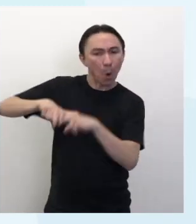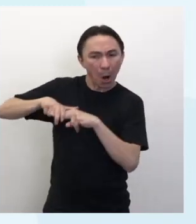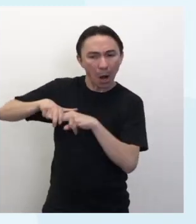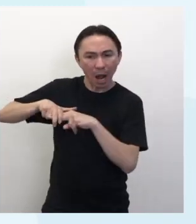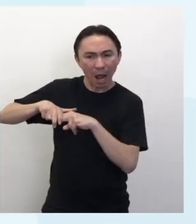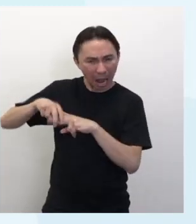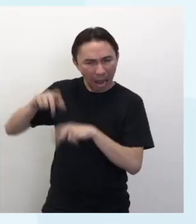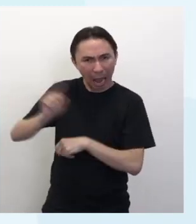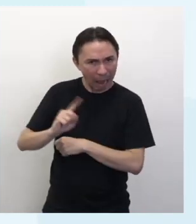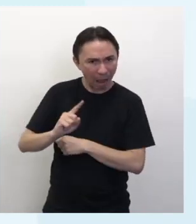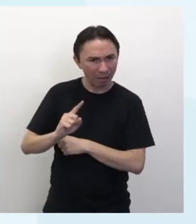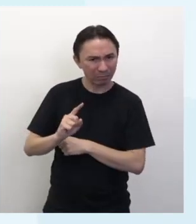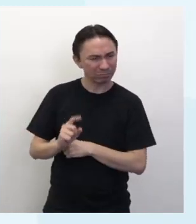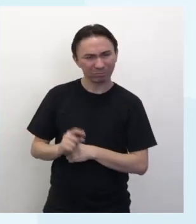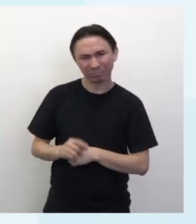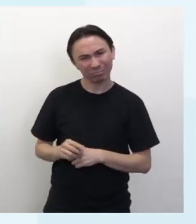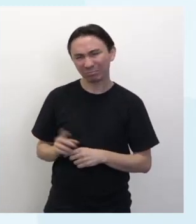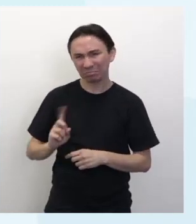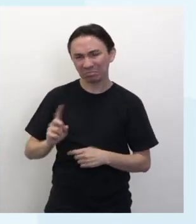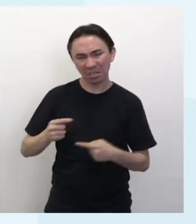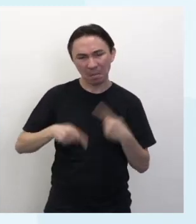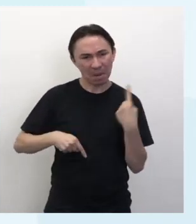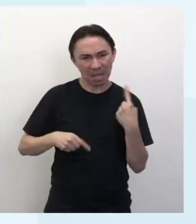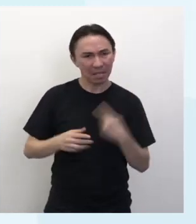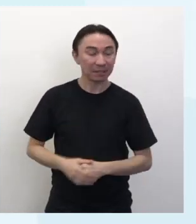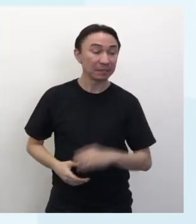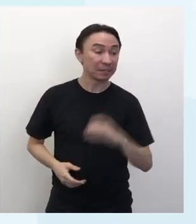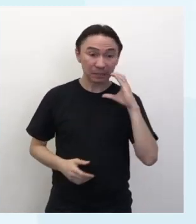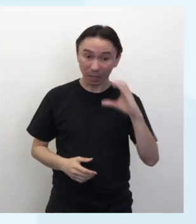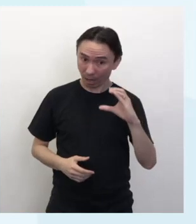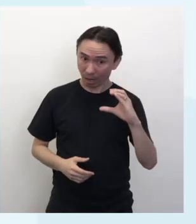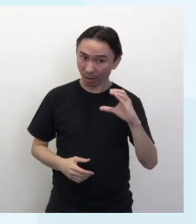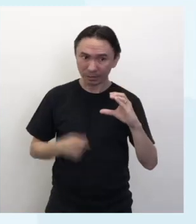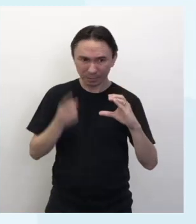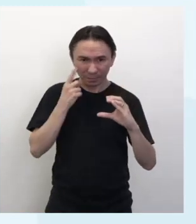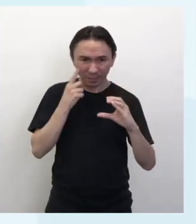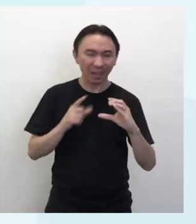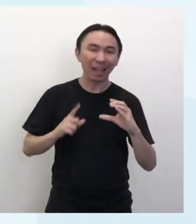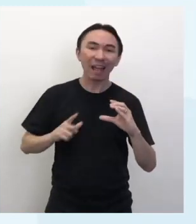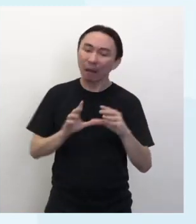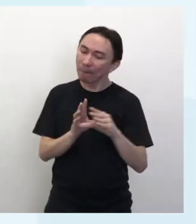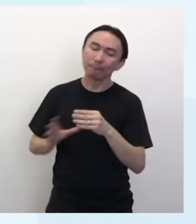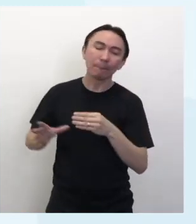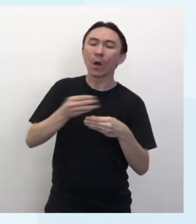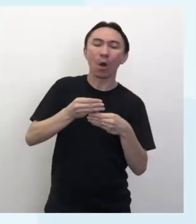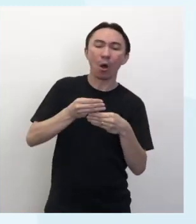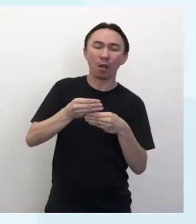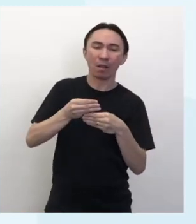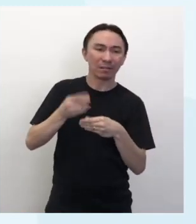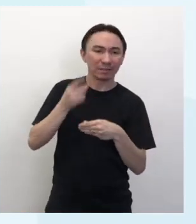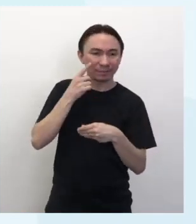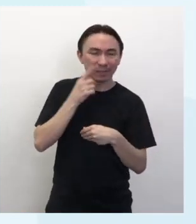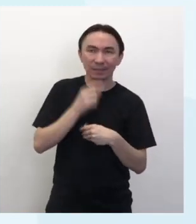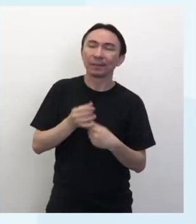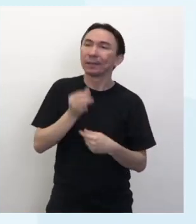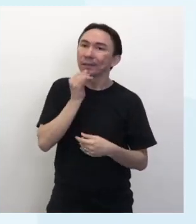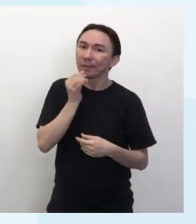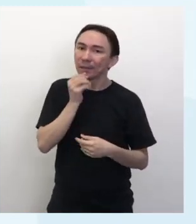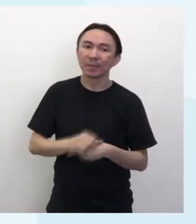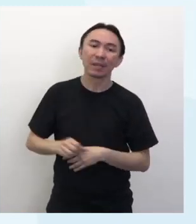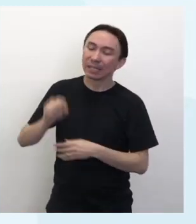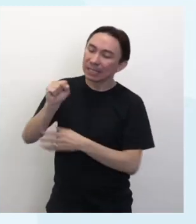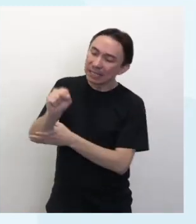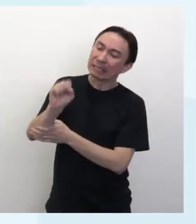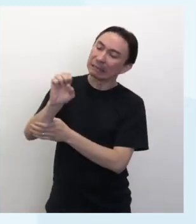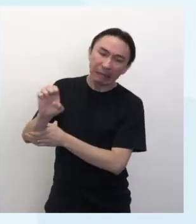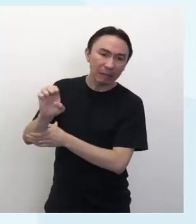consequência, né? Da primeira oração para a segunda. Acrescenta uma condição, se tal coisa acontecer,